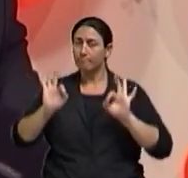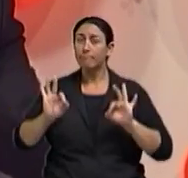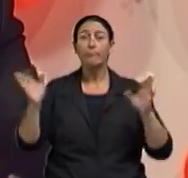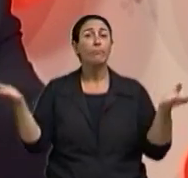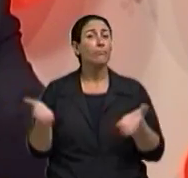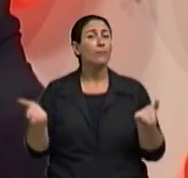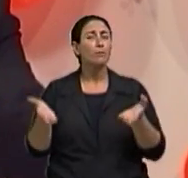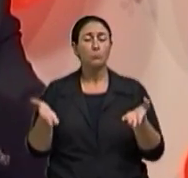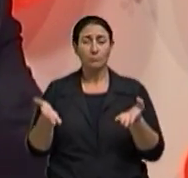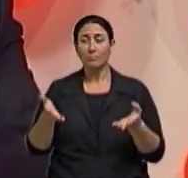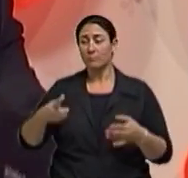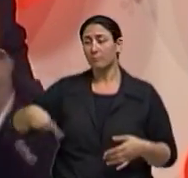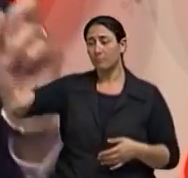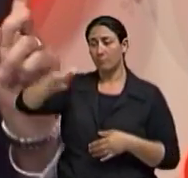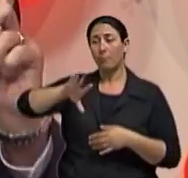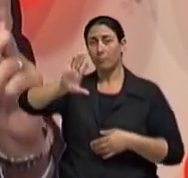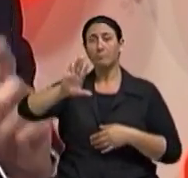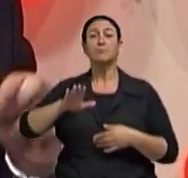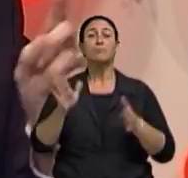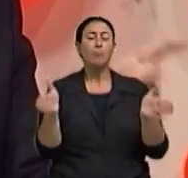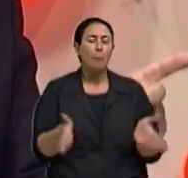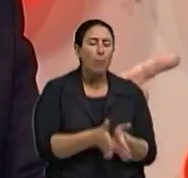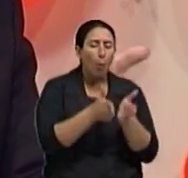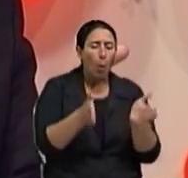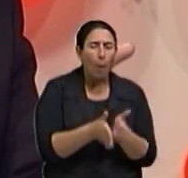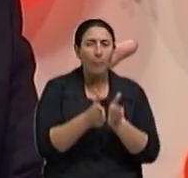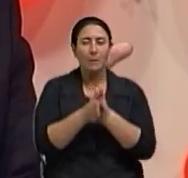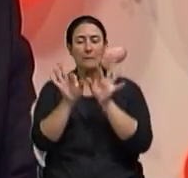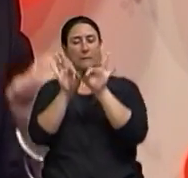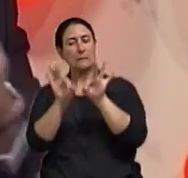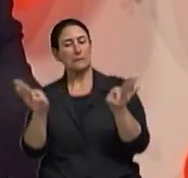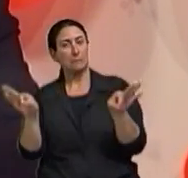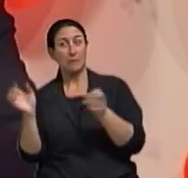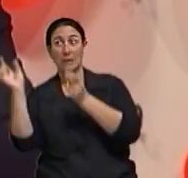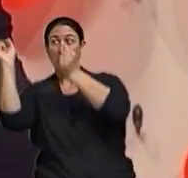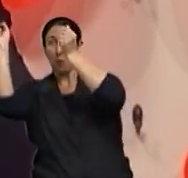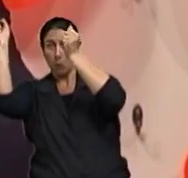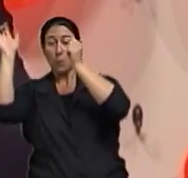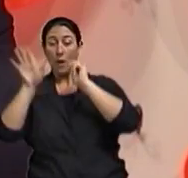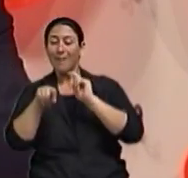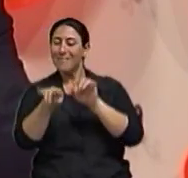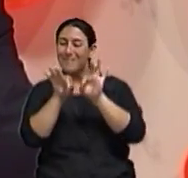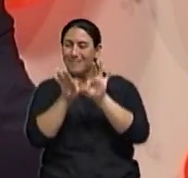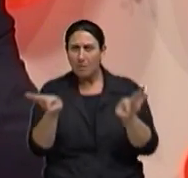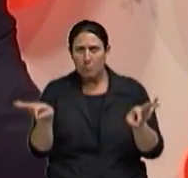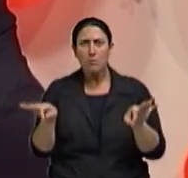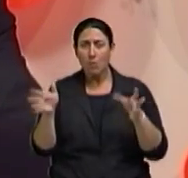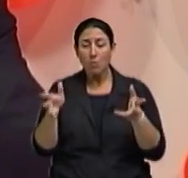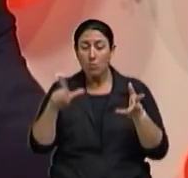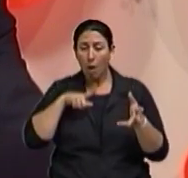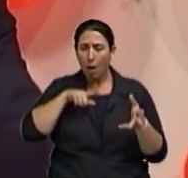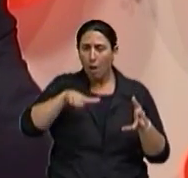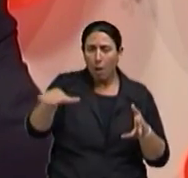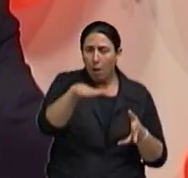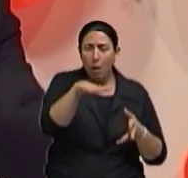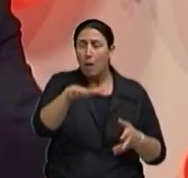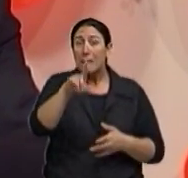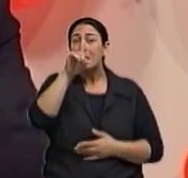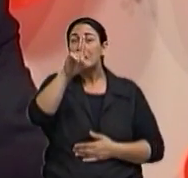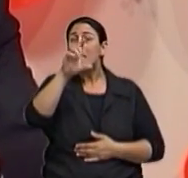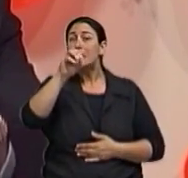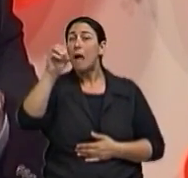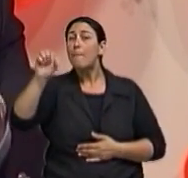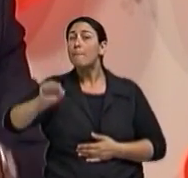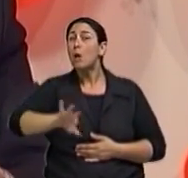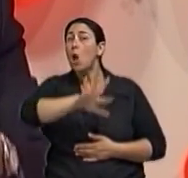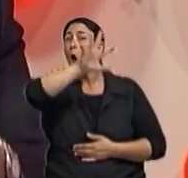hoje é fragilizada. Se antes, há 10 anos, nós tínhamos 60 milhões de brasileiros, hoje nós temos 100 milhões de brasileiros na classe média e